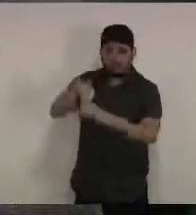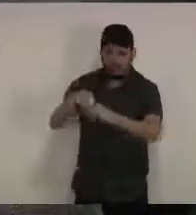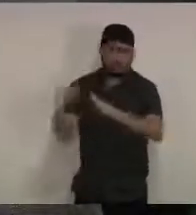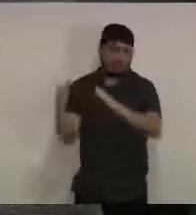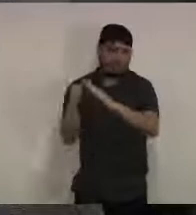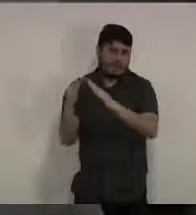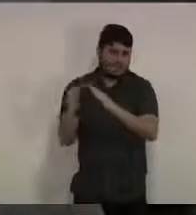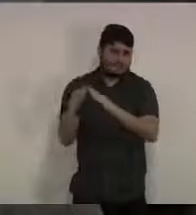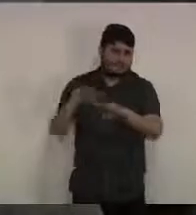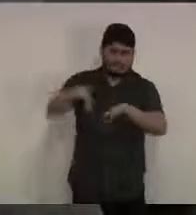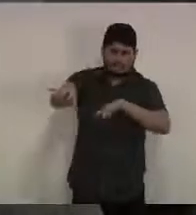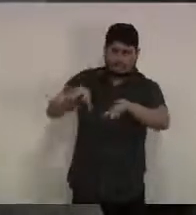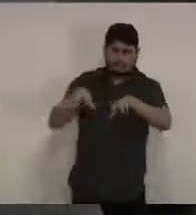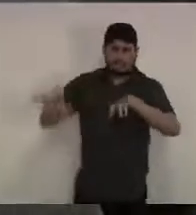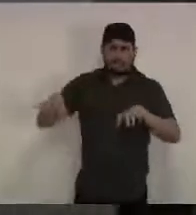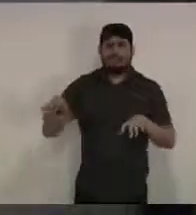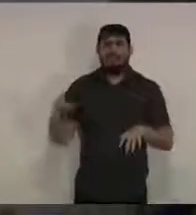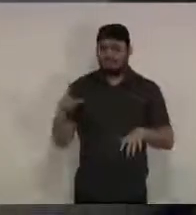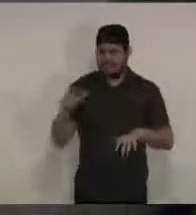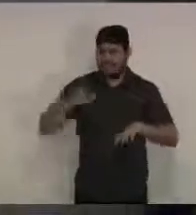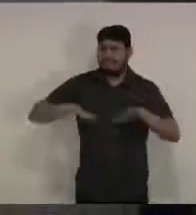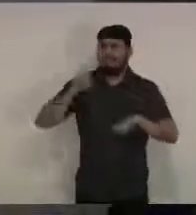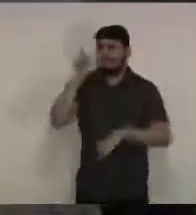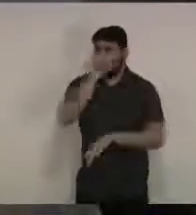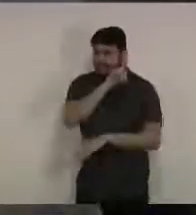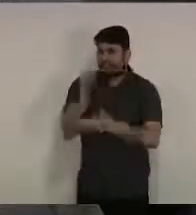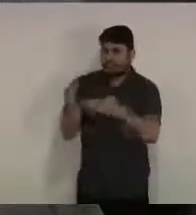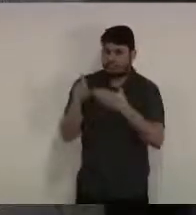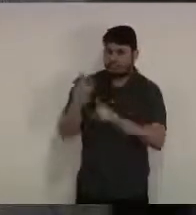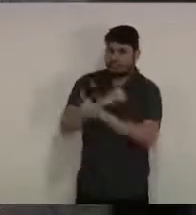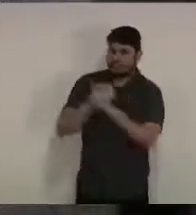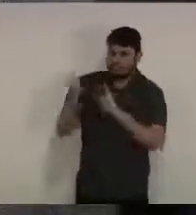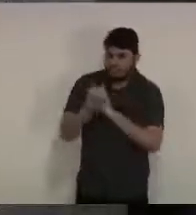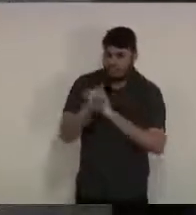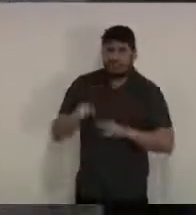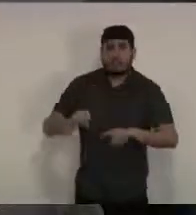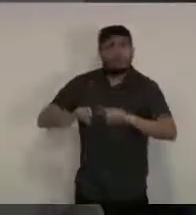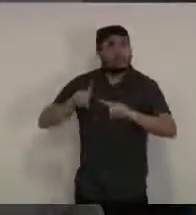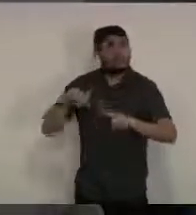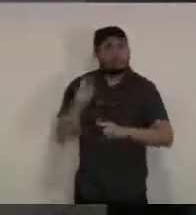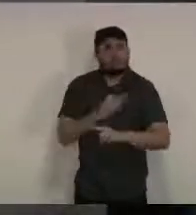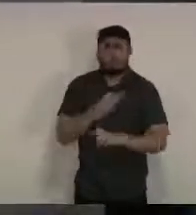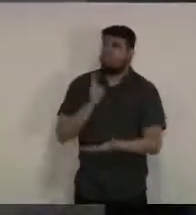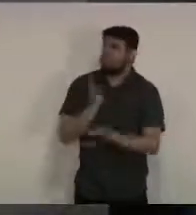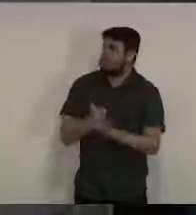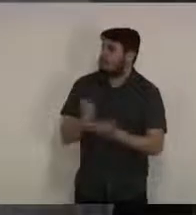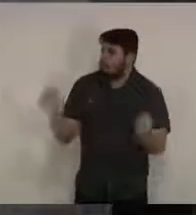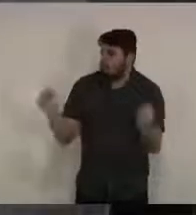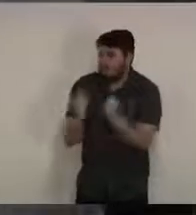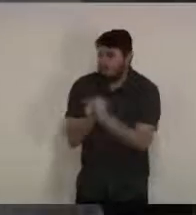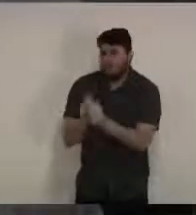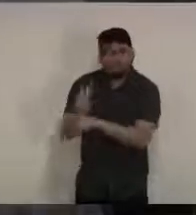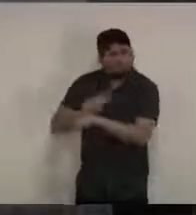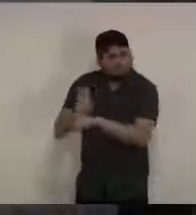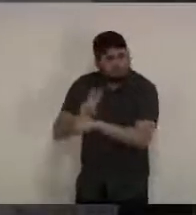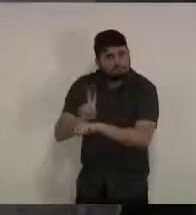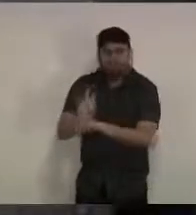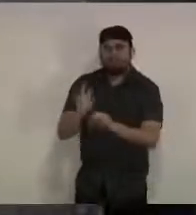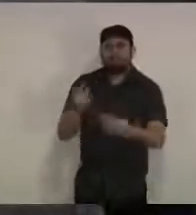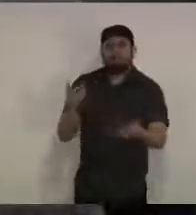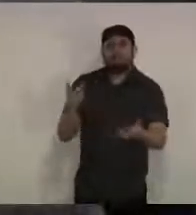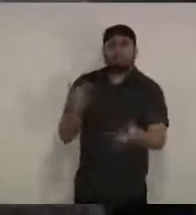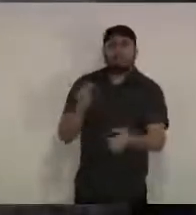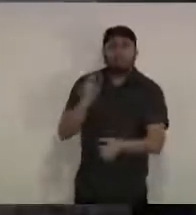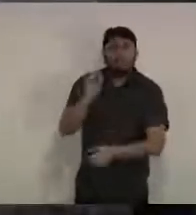disposição junto com a nossa equipe médica do AME Saúde do Idoso e a equipe de vigilância para monitoramento de casos suspeitos diante